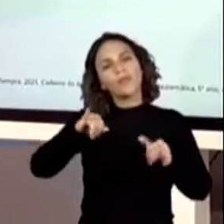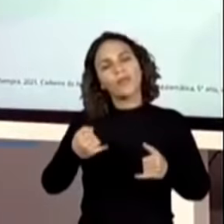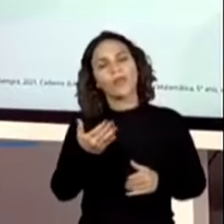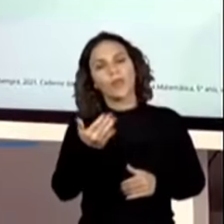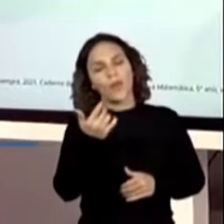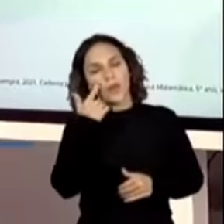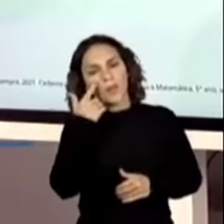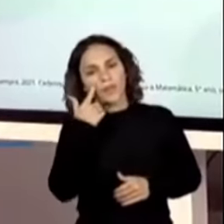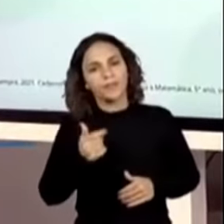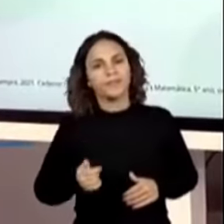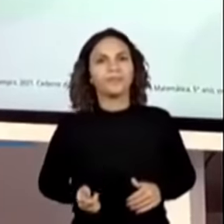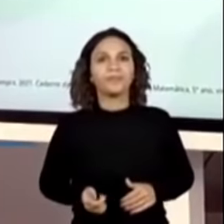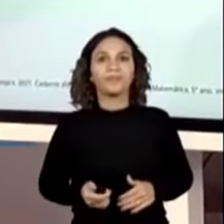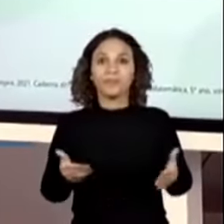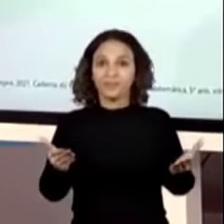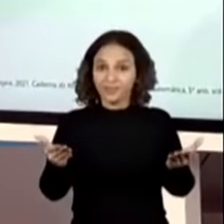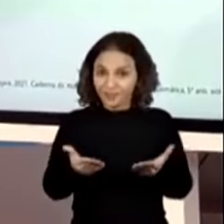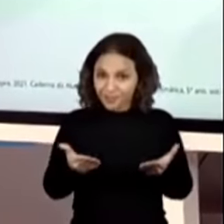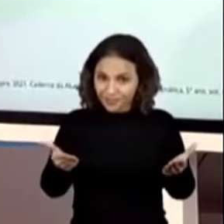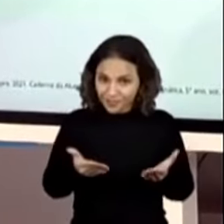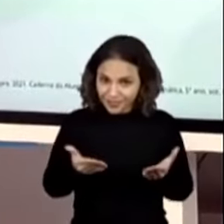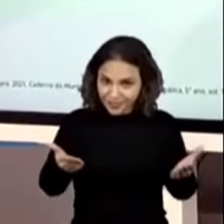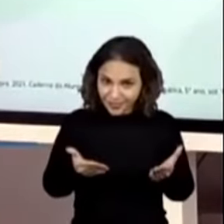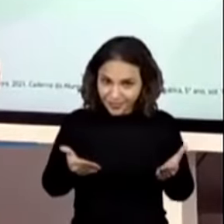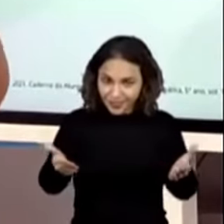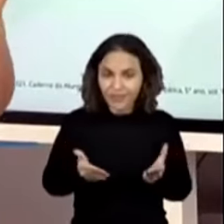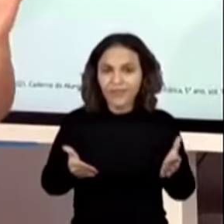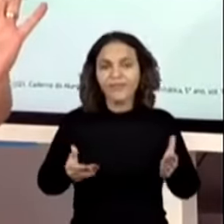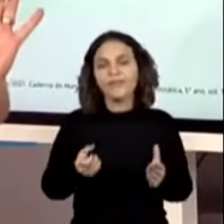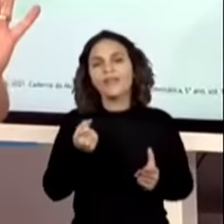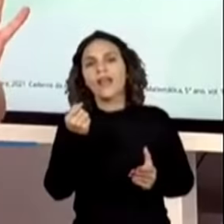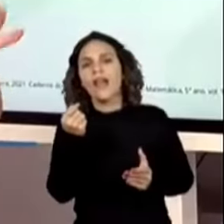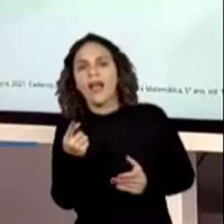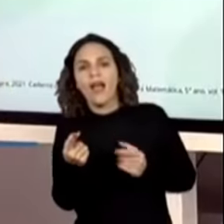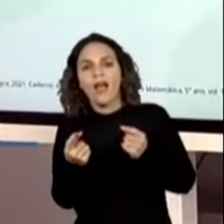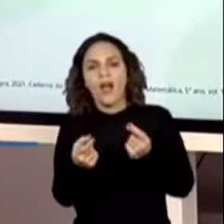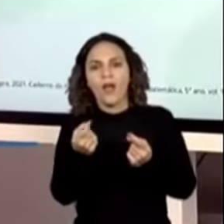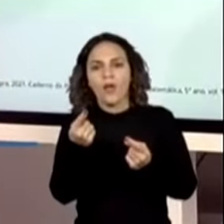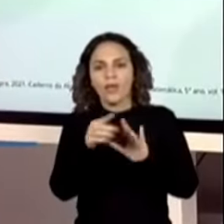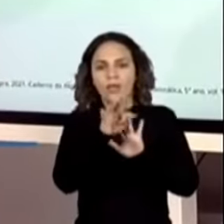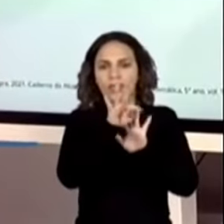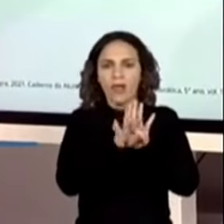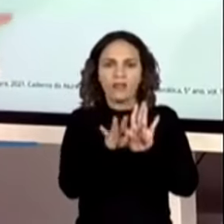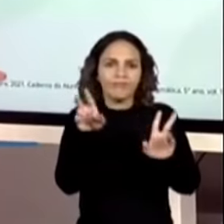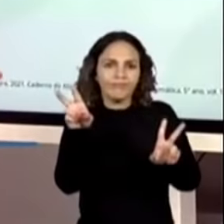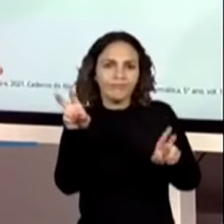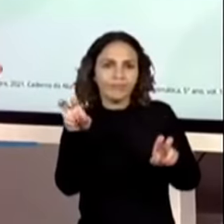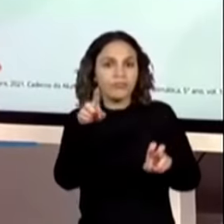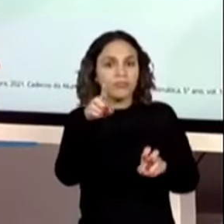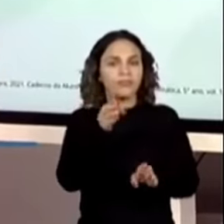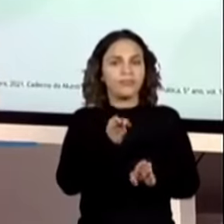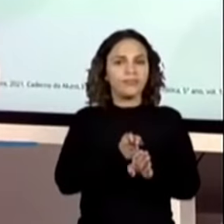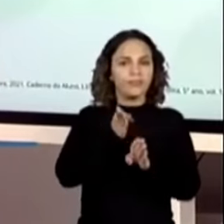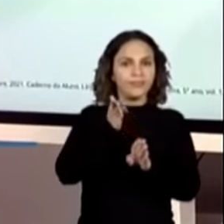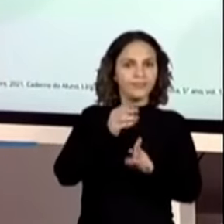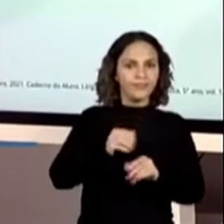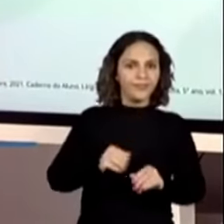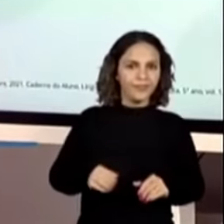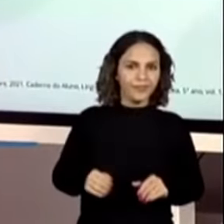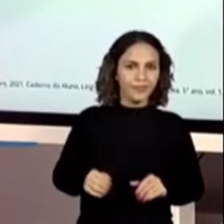galerinha. É seguinte. Agora, nós veremos alguns trechos de textos para que vocês identifiquem